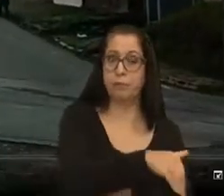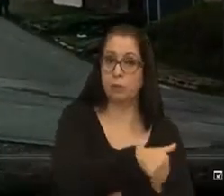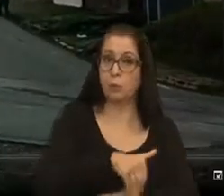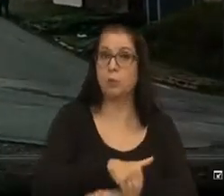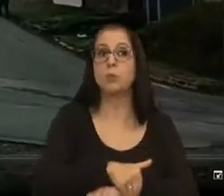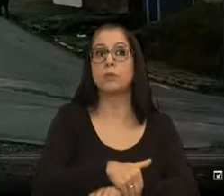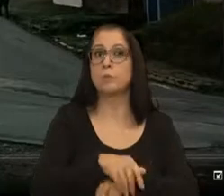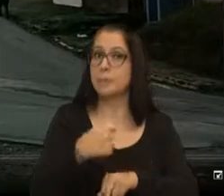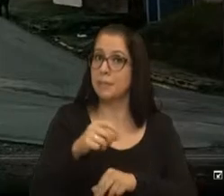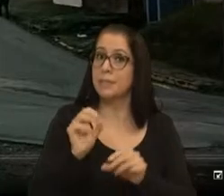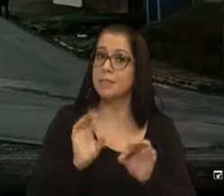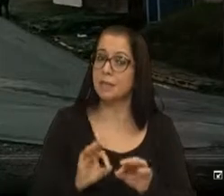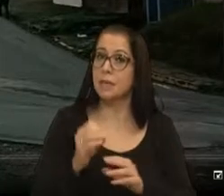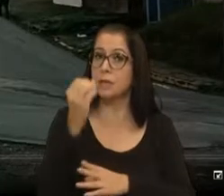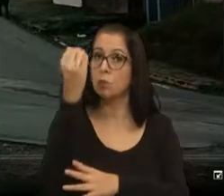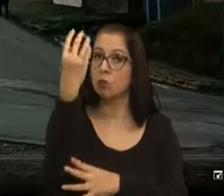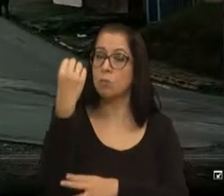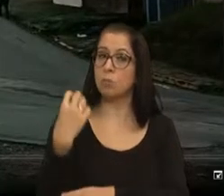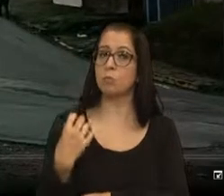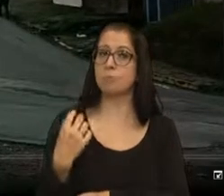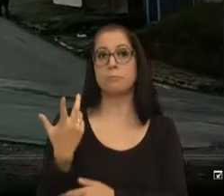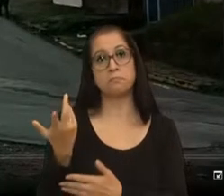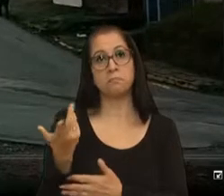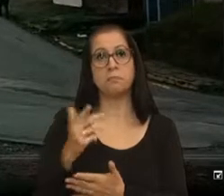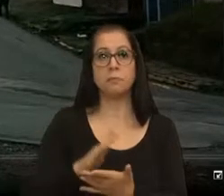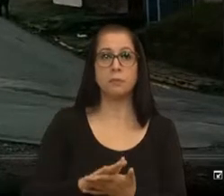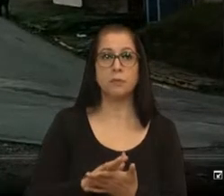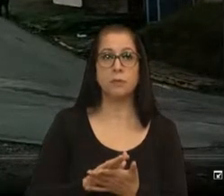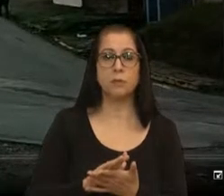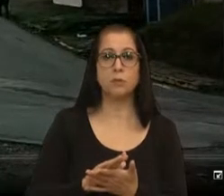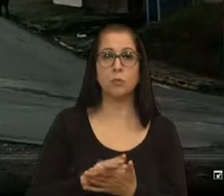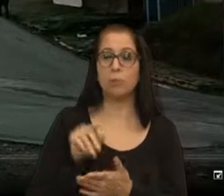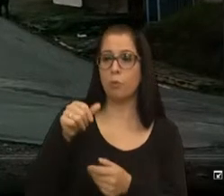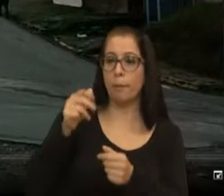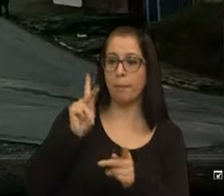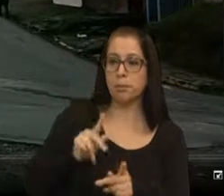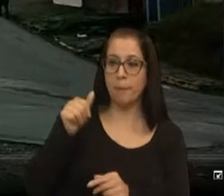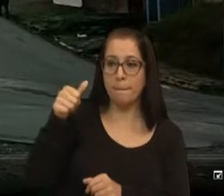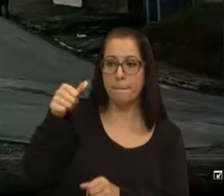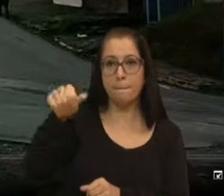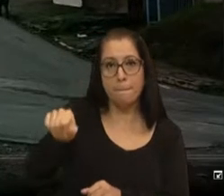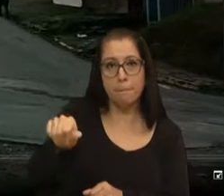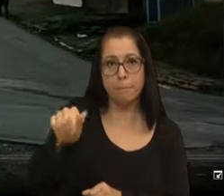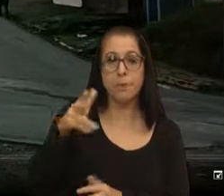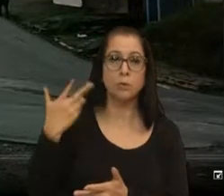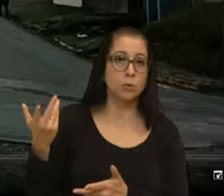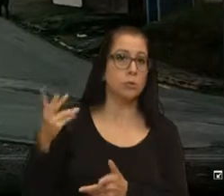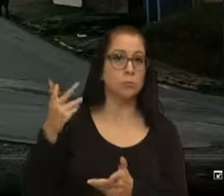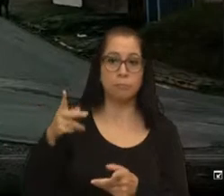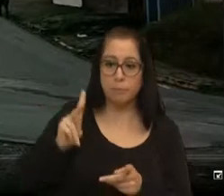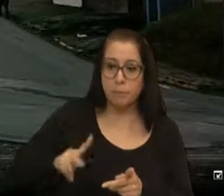precisa sim uma sinaleira aí, seja com botoeira, para as crianças passarem, porque é difícil,